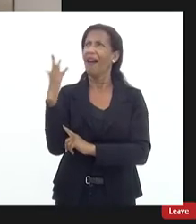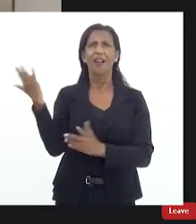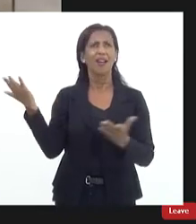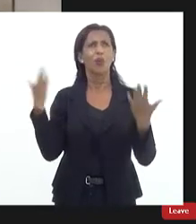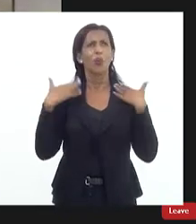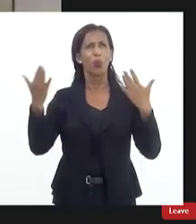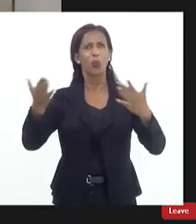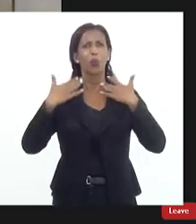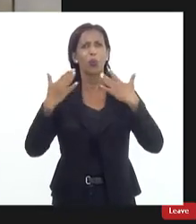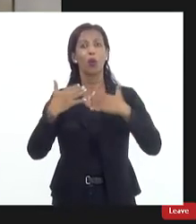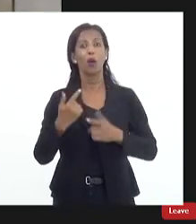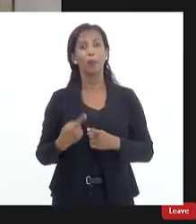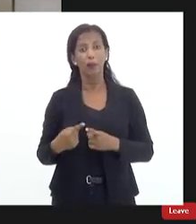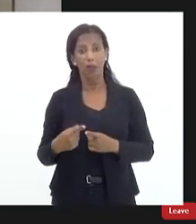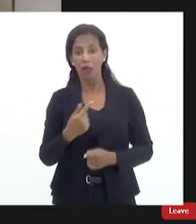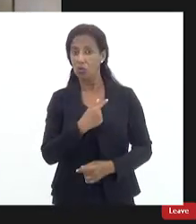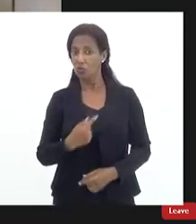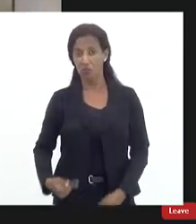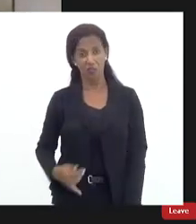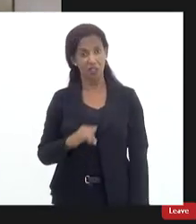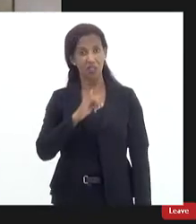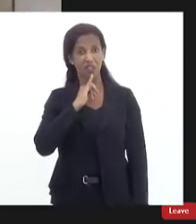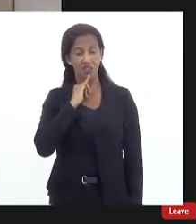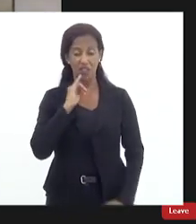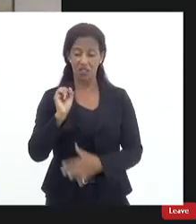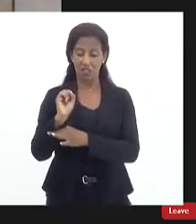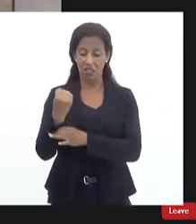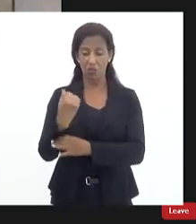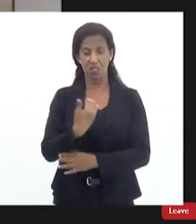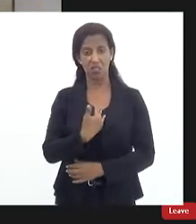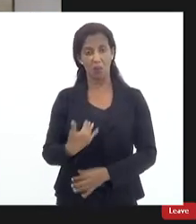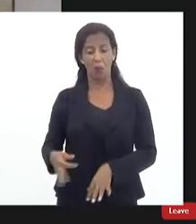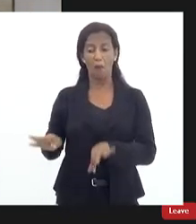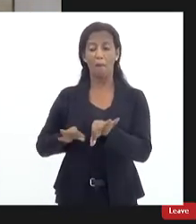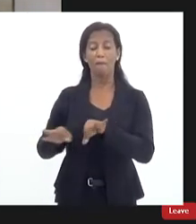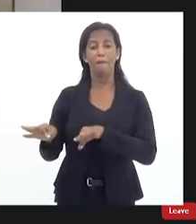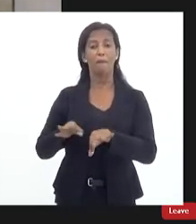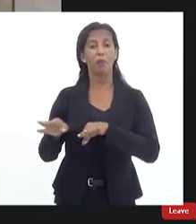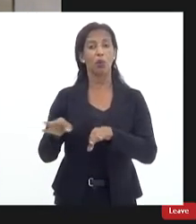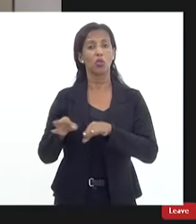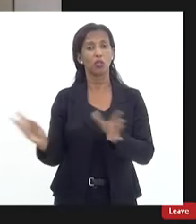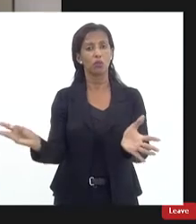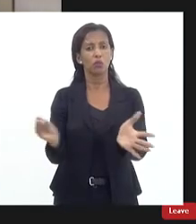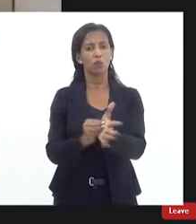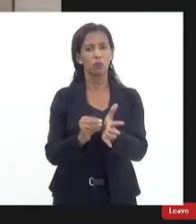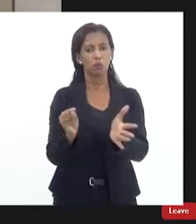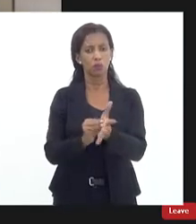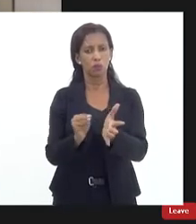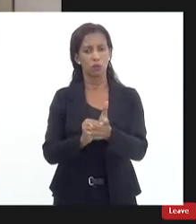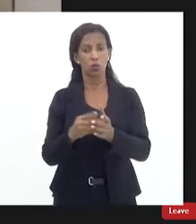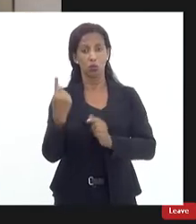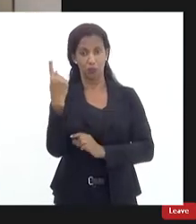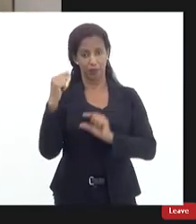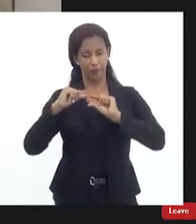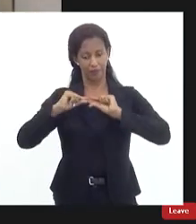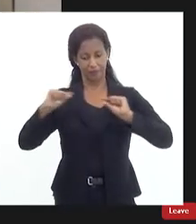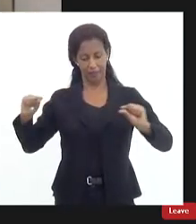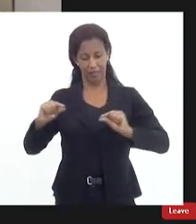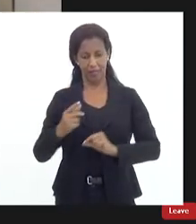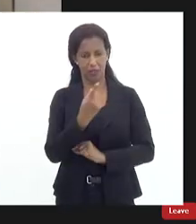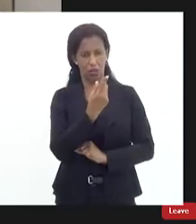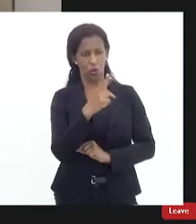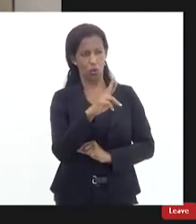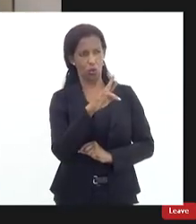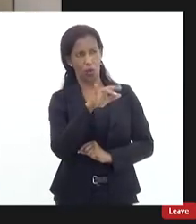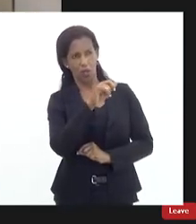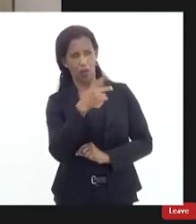tem nada porque os governantes infelizmente tratam a segurança pública como projetos imediatistas só pegando uma frase que o doutor